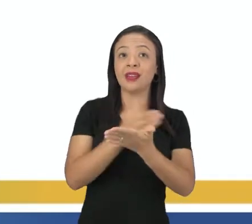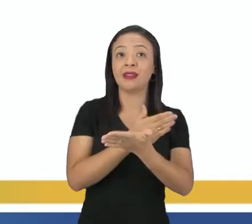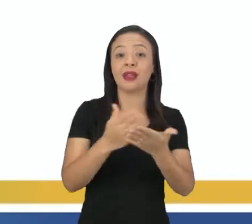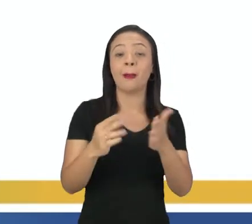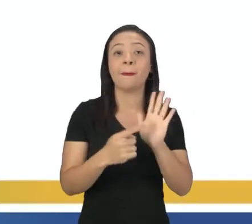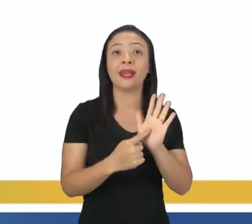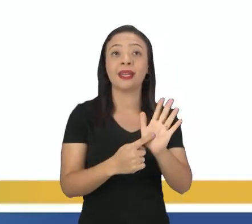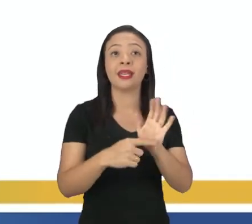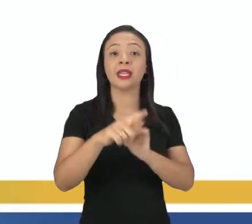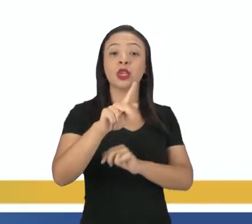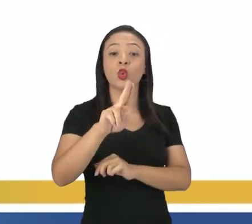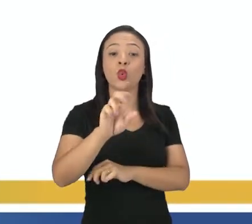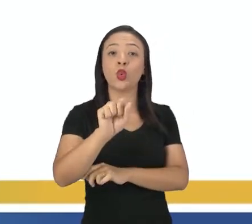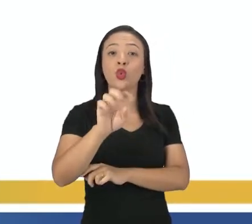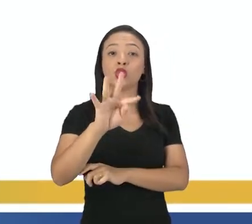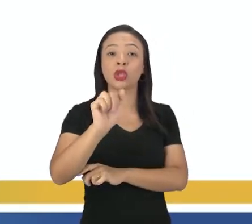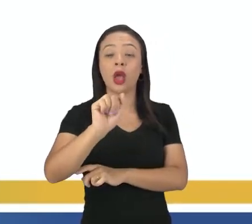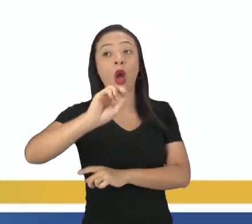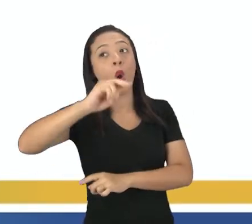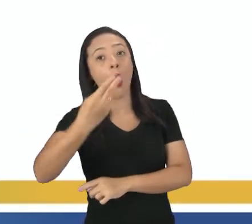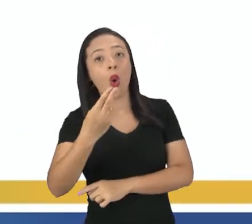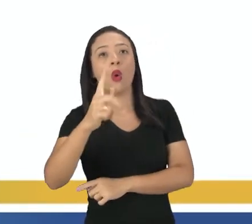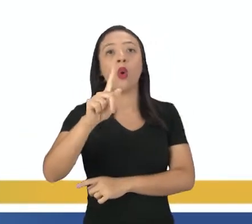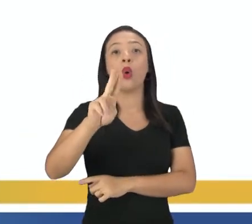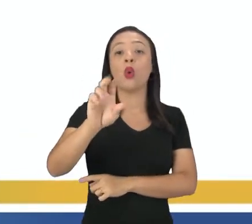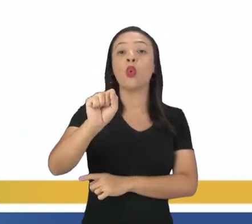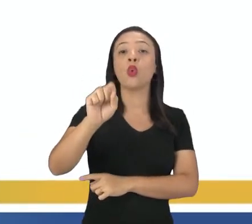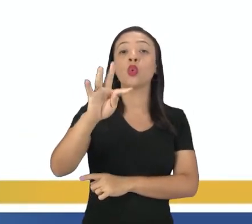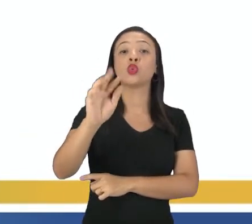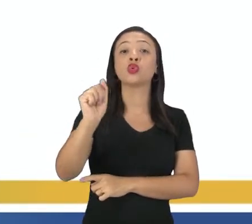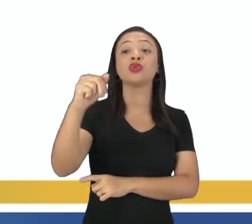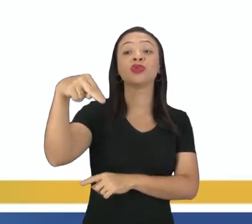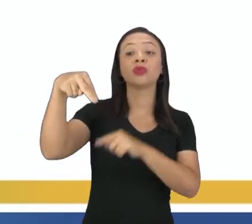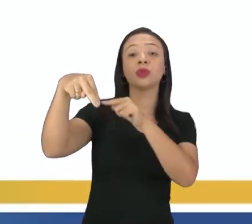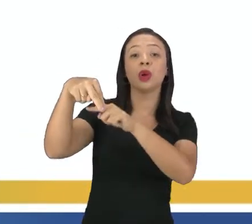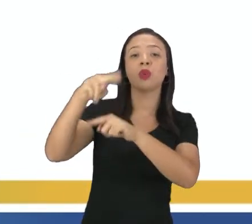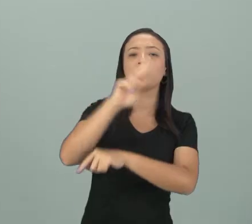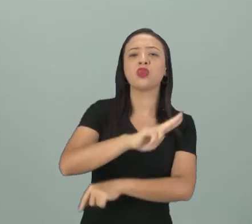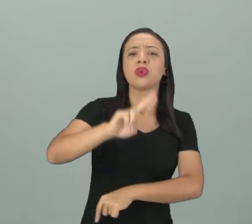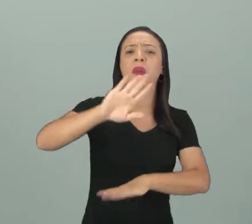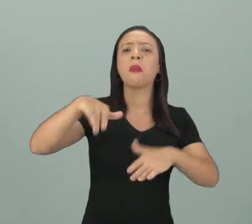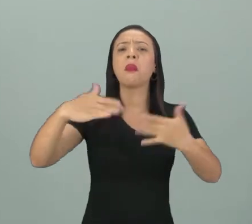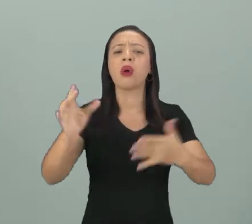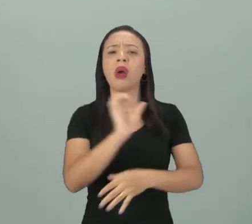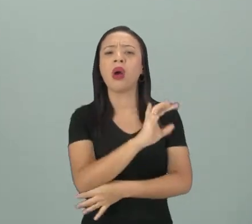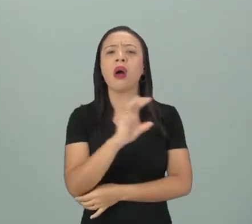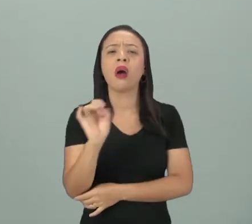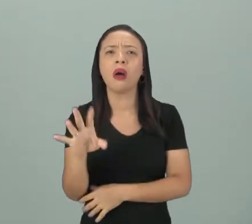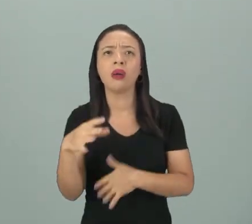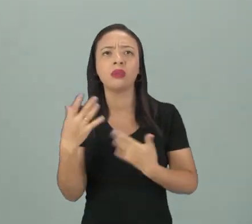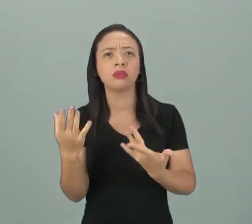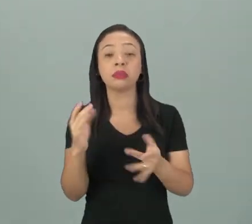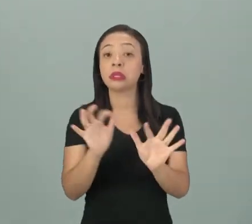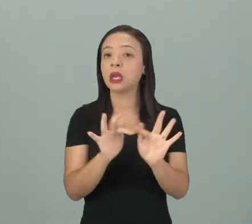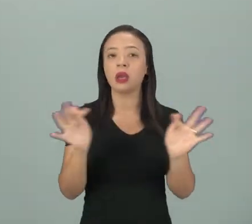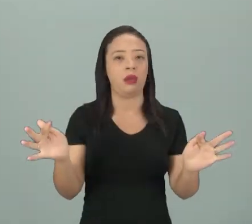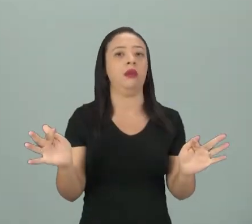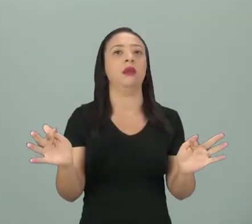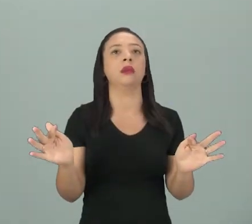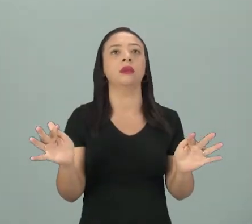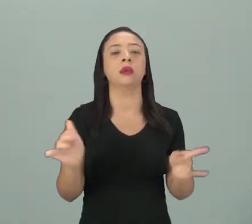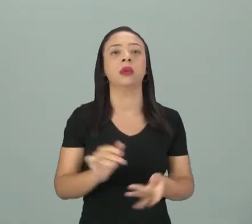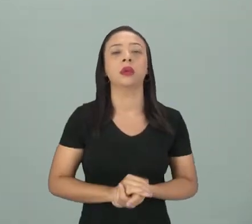aparece gustão, com Nzinho no final. Professor, e quando é que eu uso gusta e quando é que eu uso gustão? É simples, pessoal.